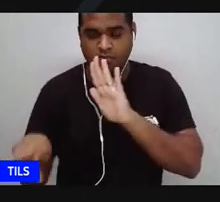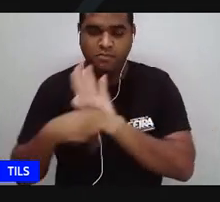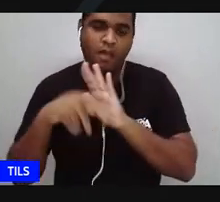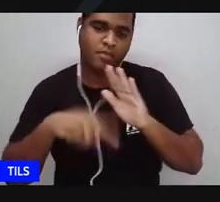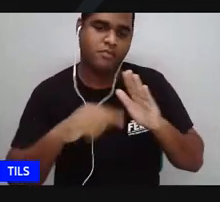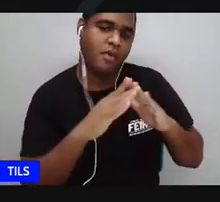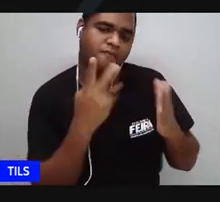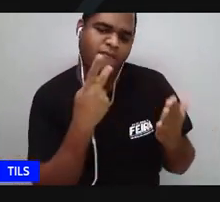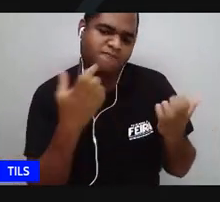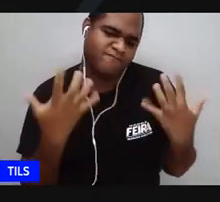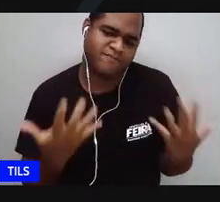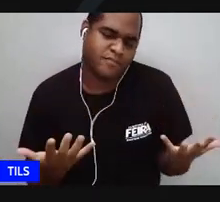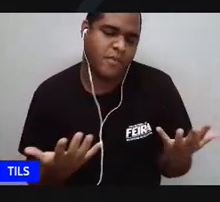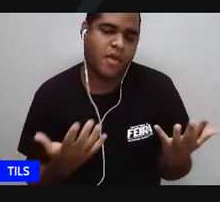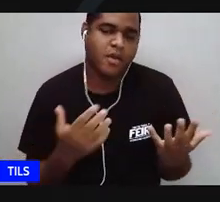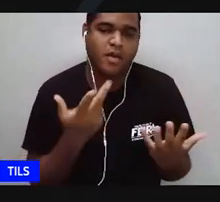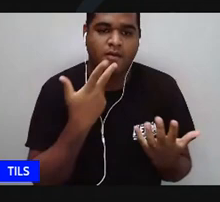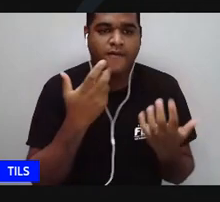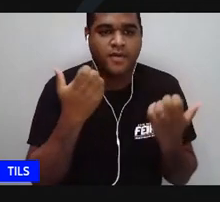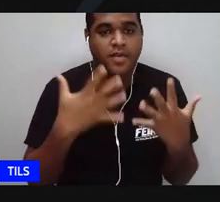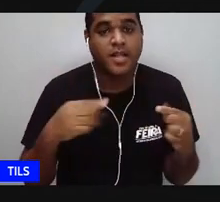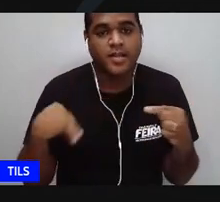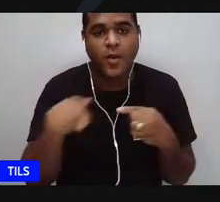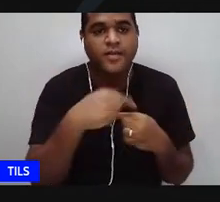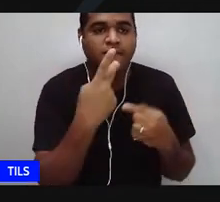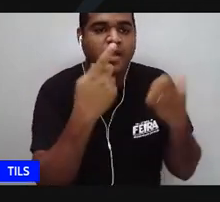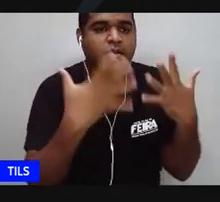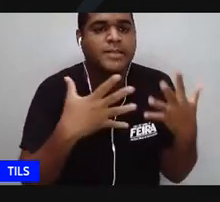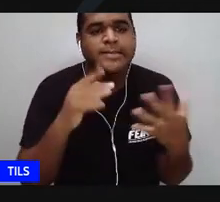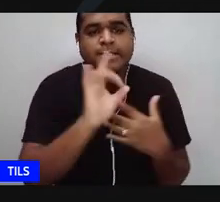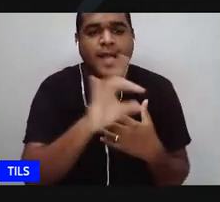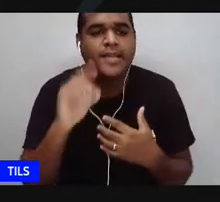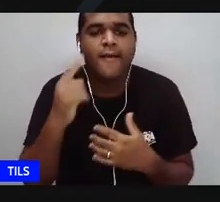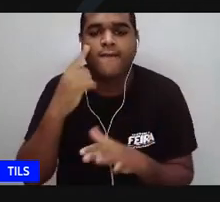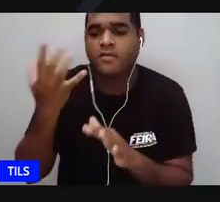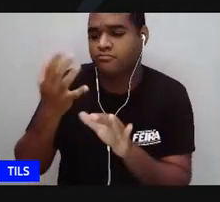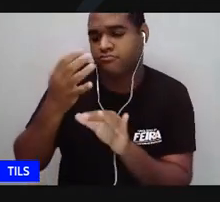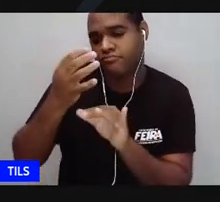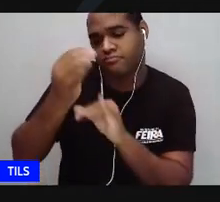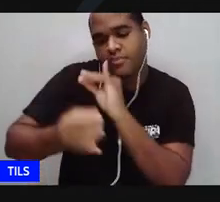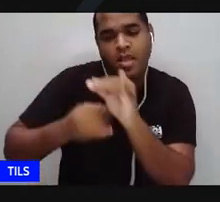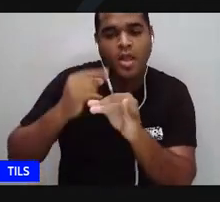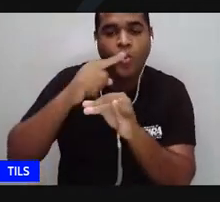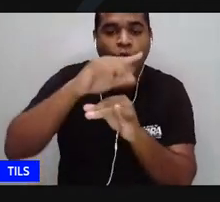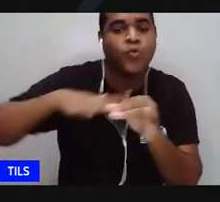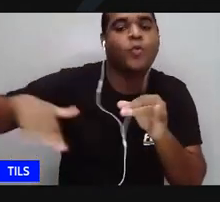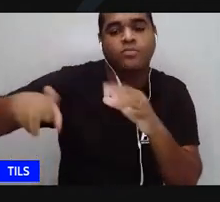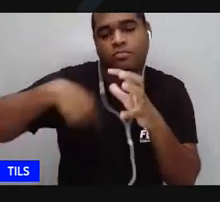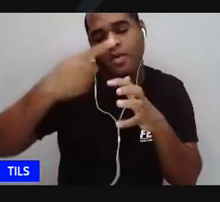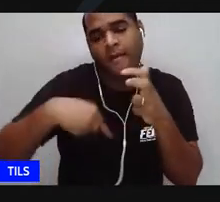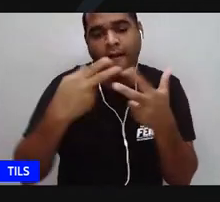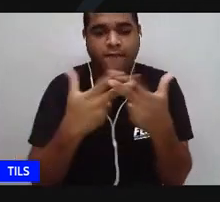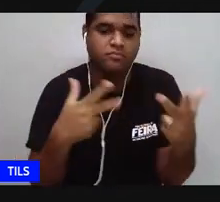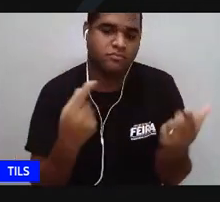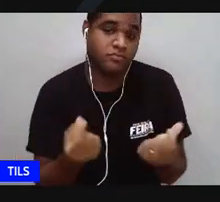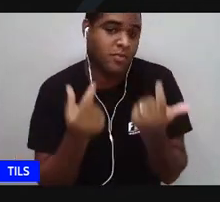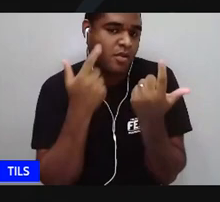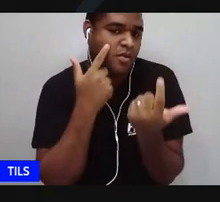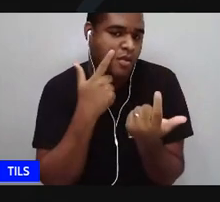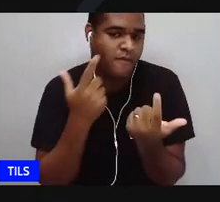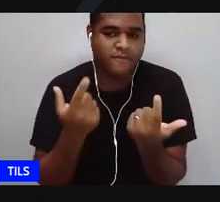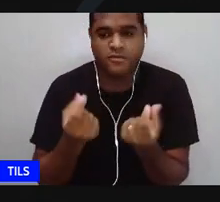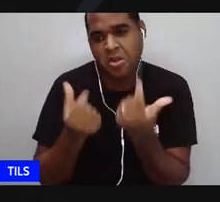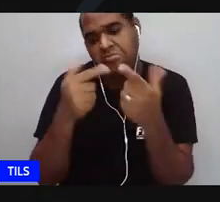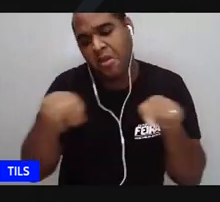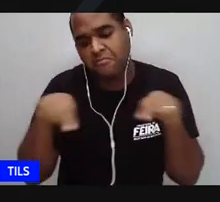casa. Carolina fez isso. E aí, quando ela fica internacionalmente desconhecida ela começa a ganhar um dinheirinho com esse livro quanto de